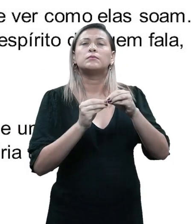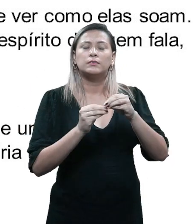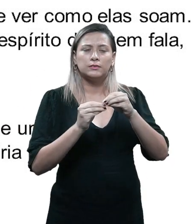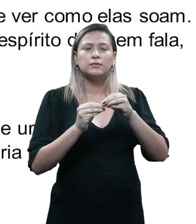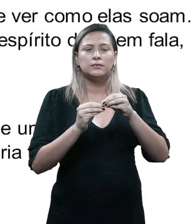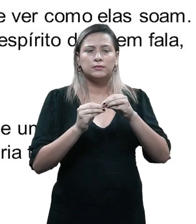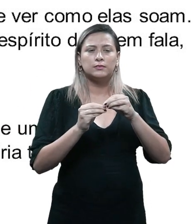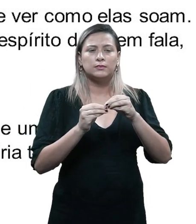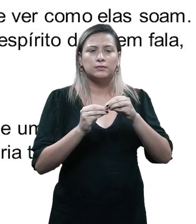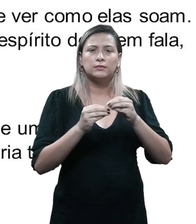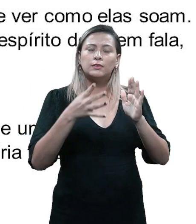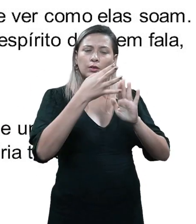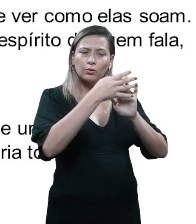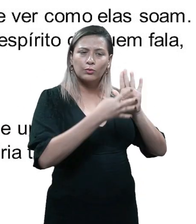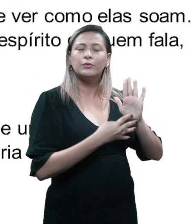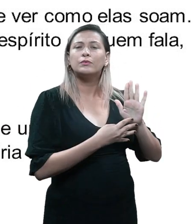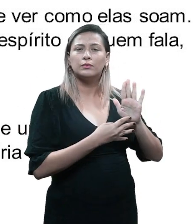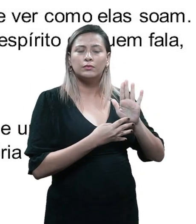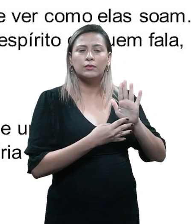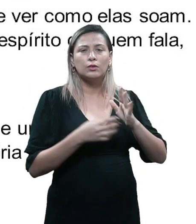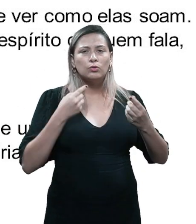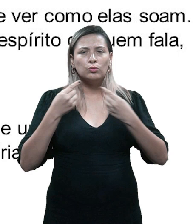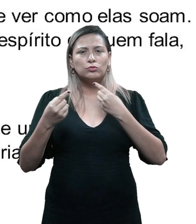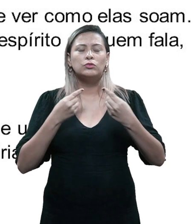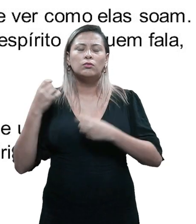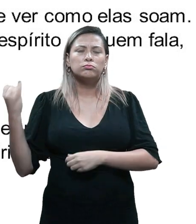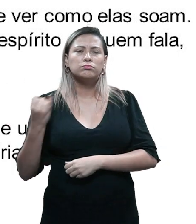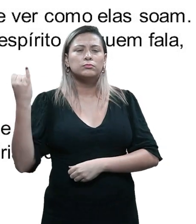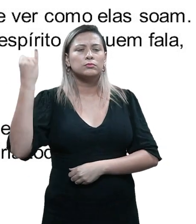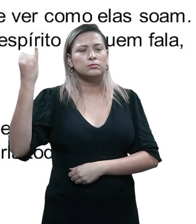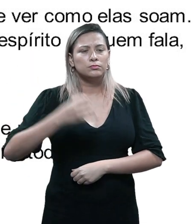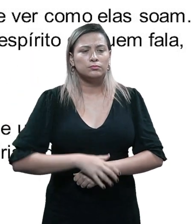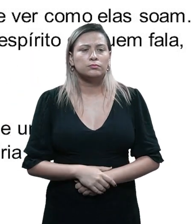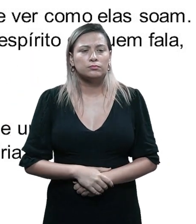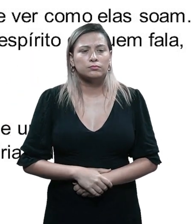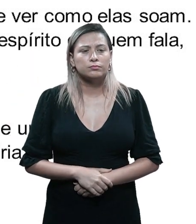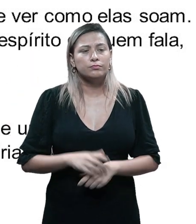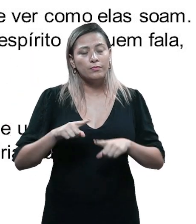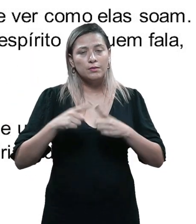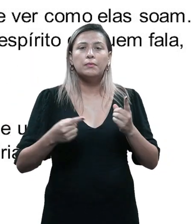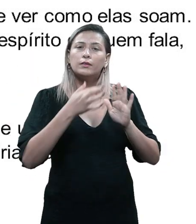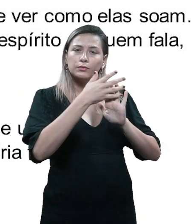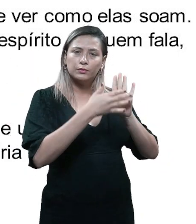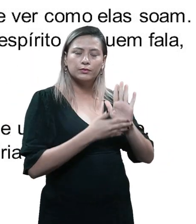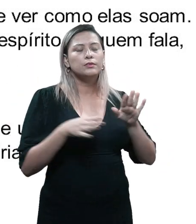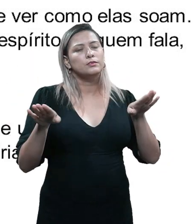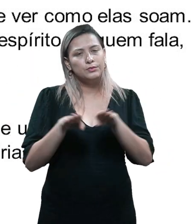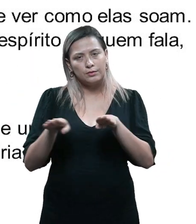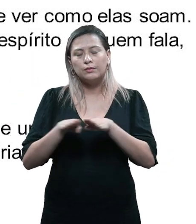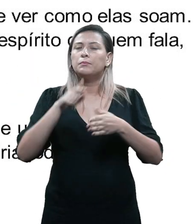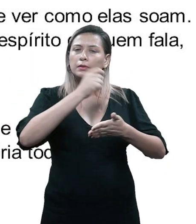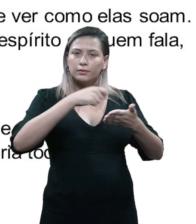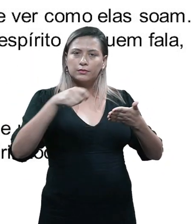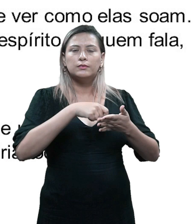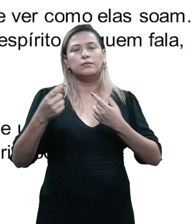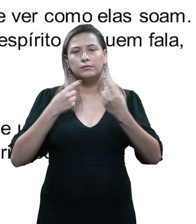incrementar uma escaleta, ele vai incrementar o roteiro com diálogos mais elaborados. Mas, geralmente, o roteirista também